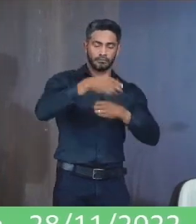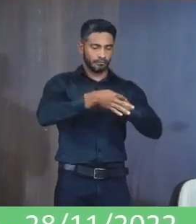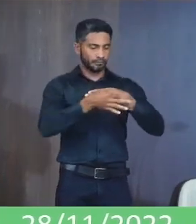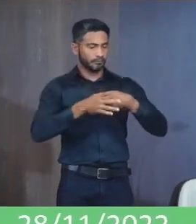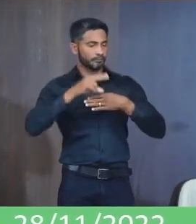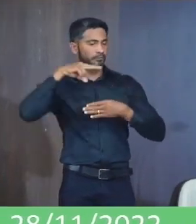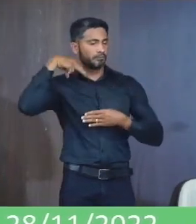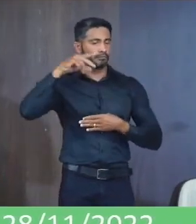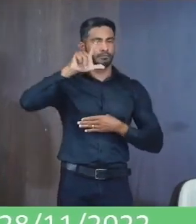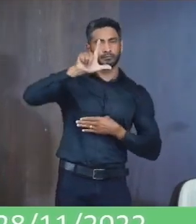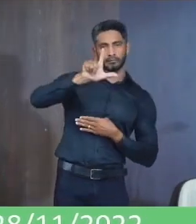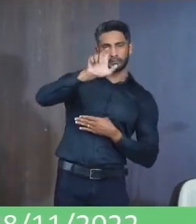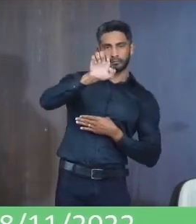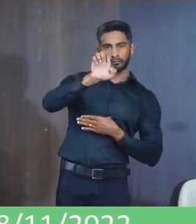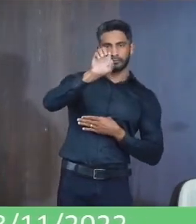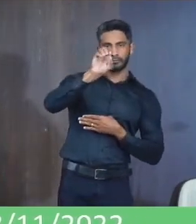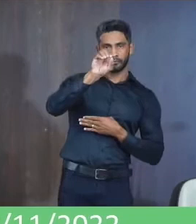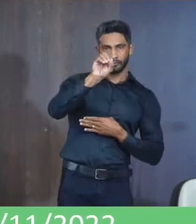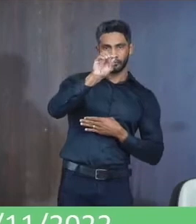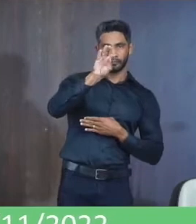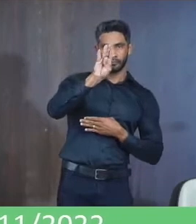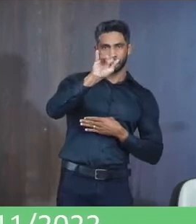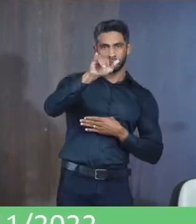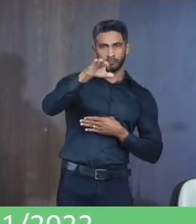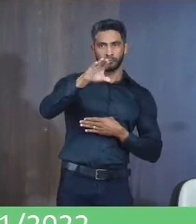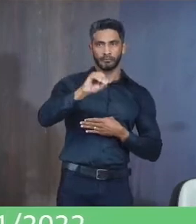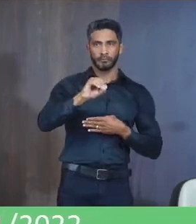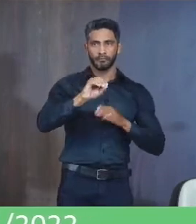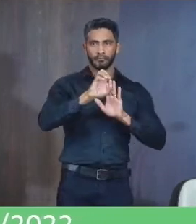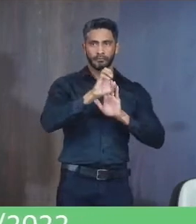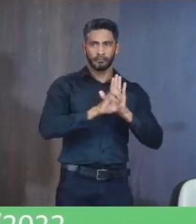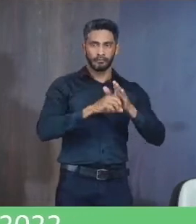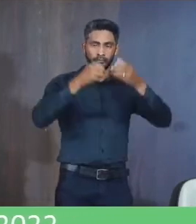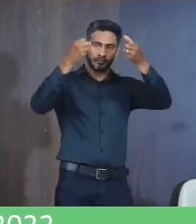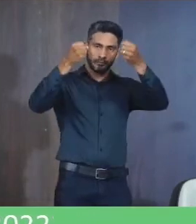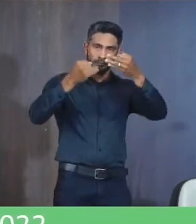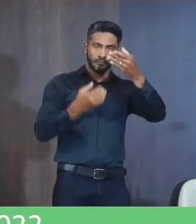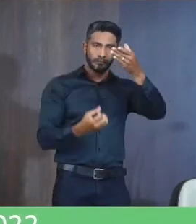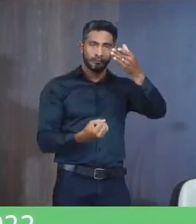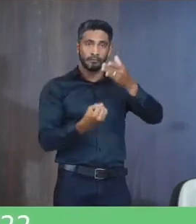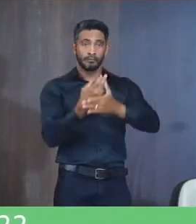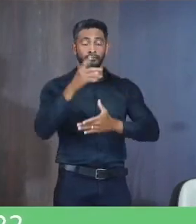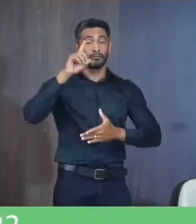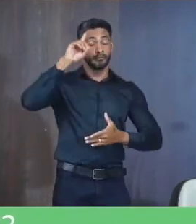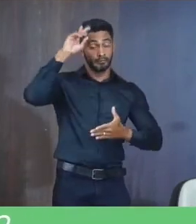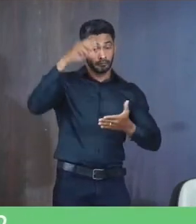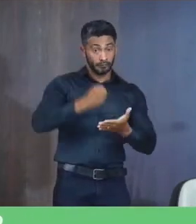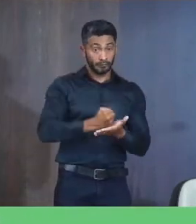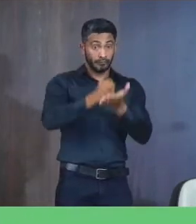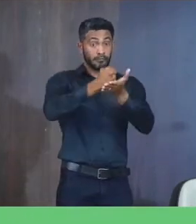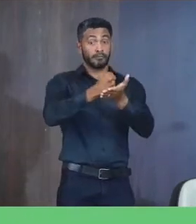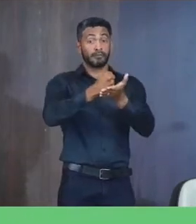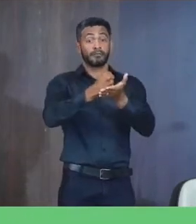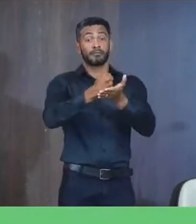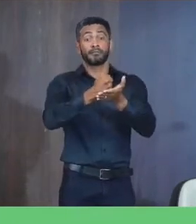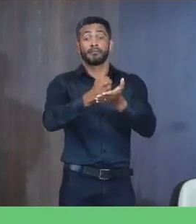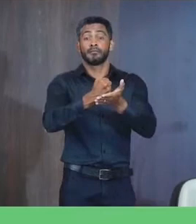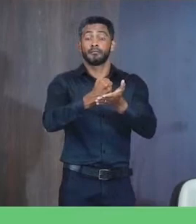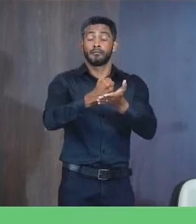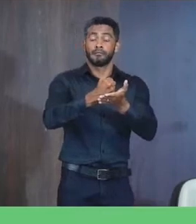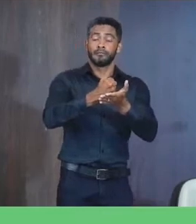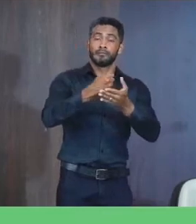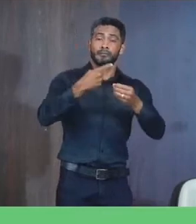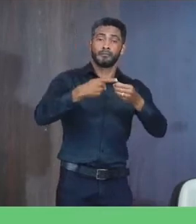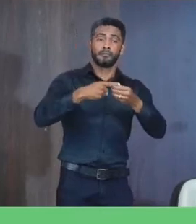vereador Leobino Antunes De Bem Ementa Dispõe sobre a criação Do dia da superação No município de Janaúba E da